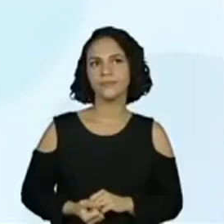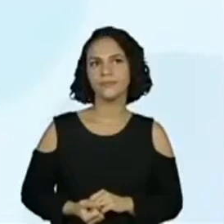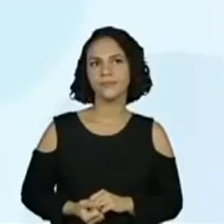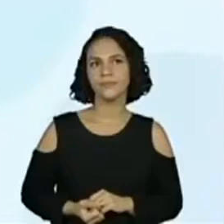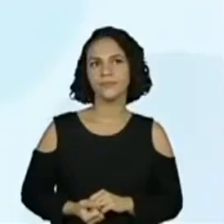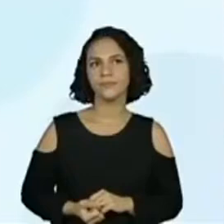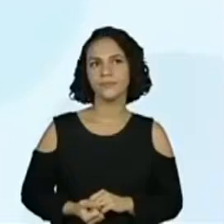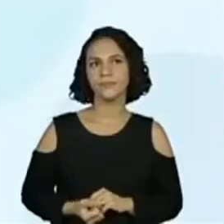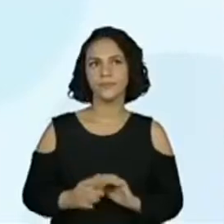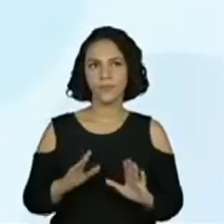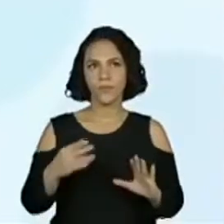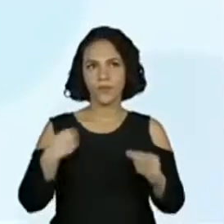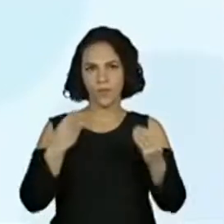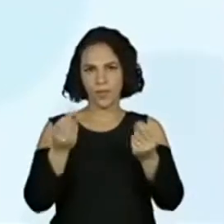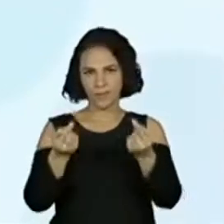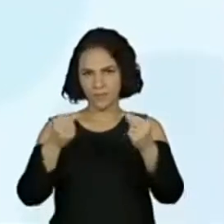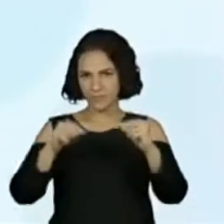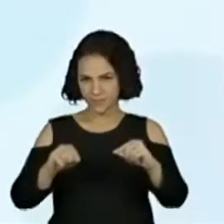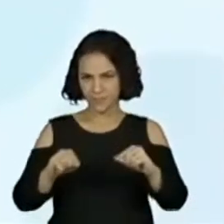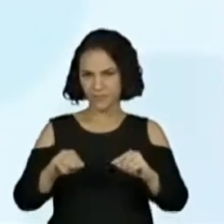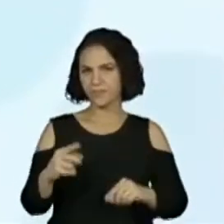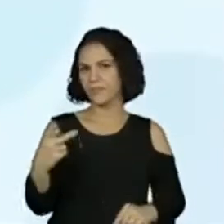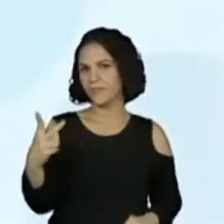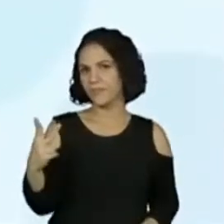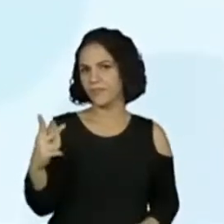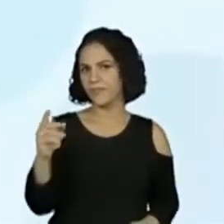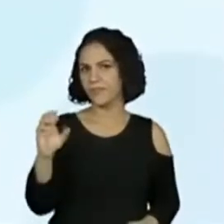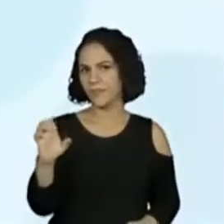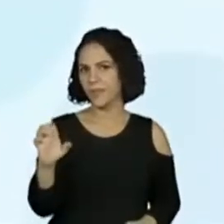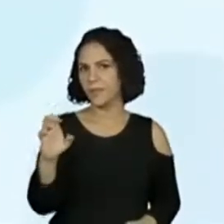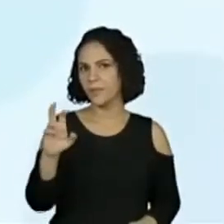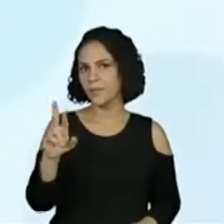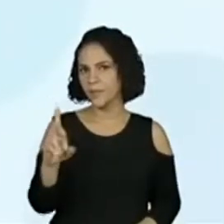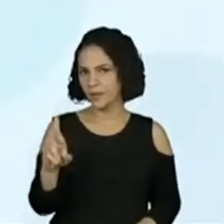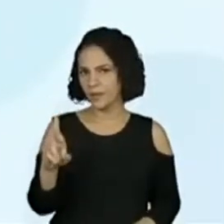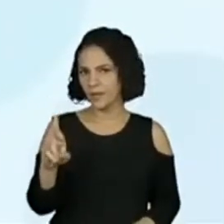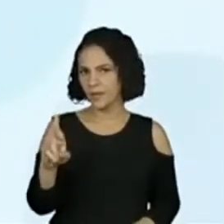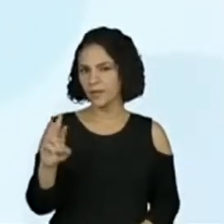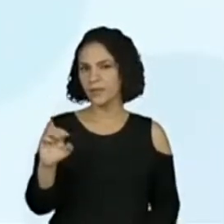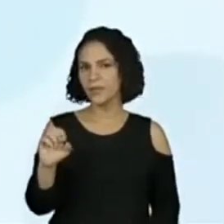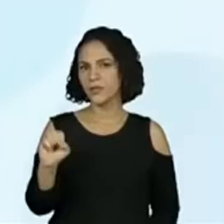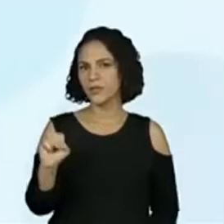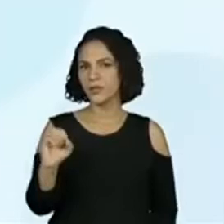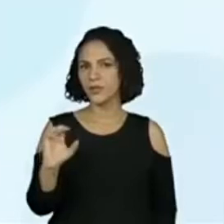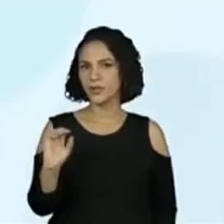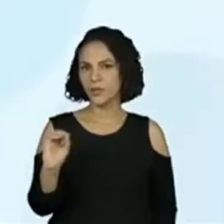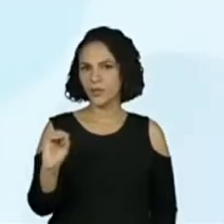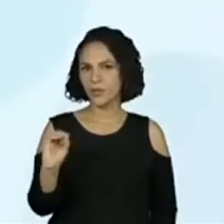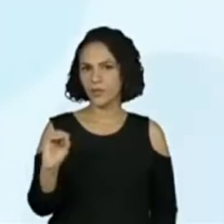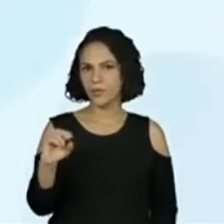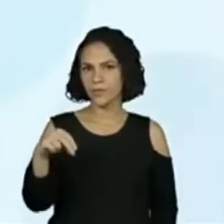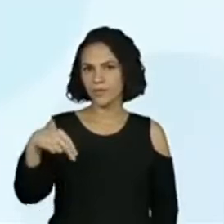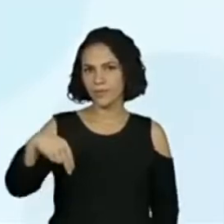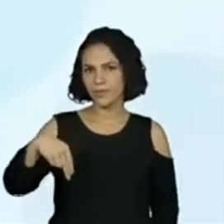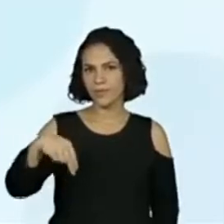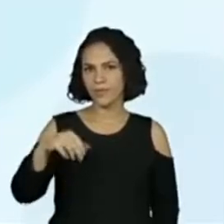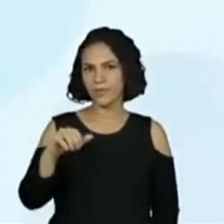Vou escrever personagens embaixo, tá? Per-so